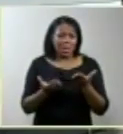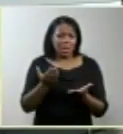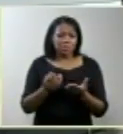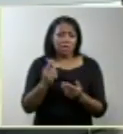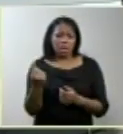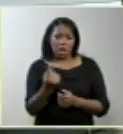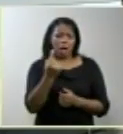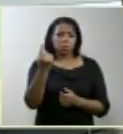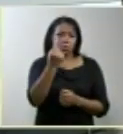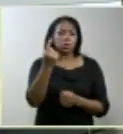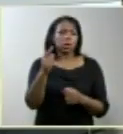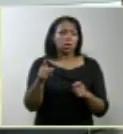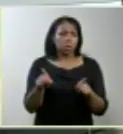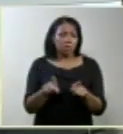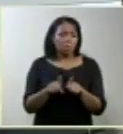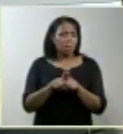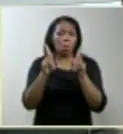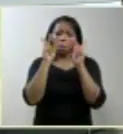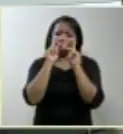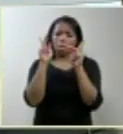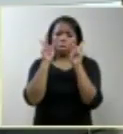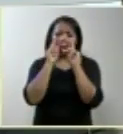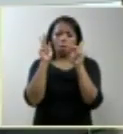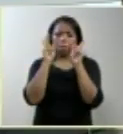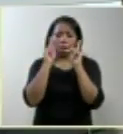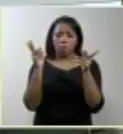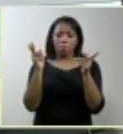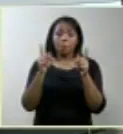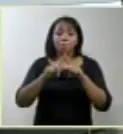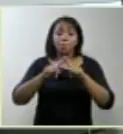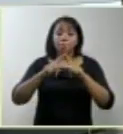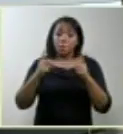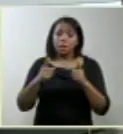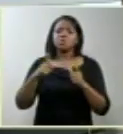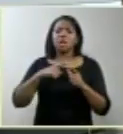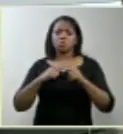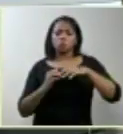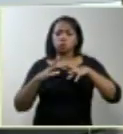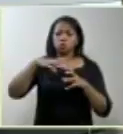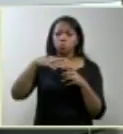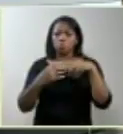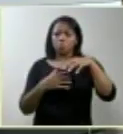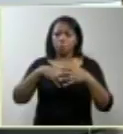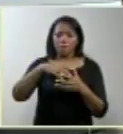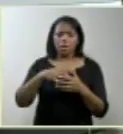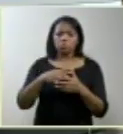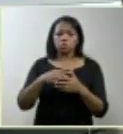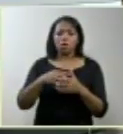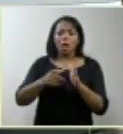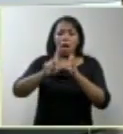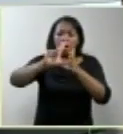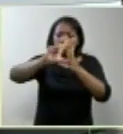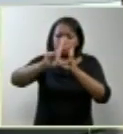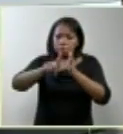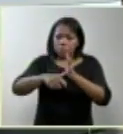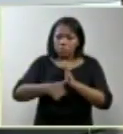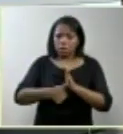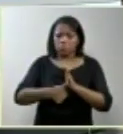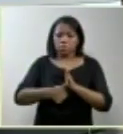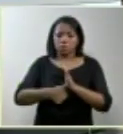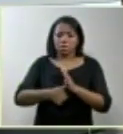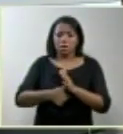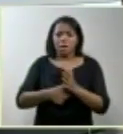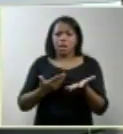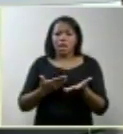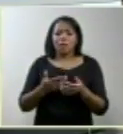padrões de curva de crescimento normal. É claro que ela teve todos em movimento neurológico atrasado. A Marcela sentava